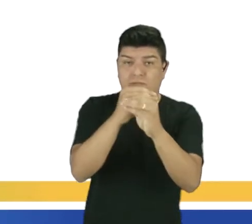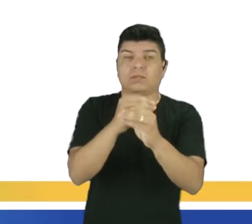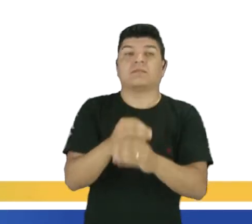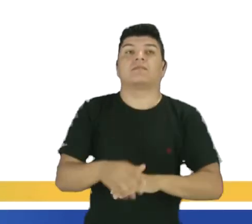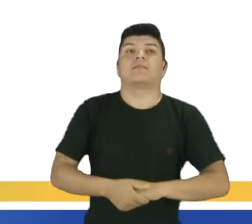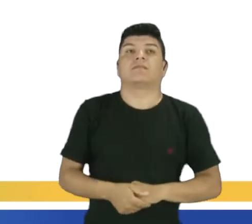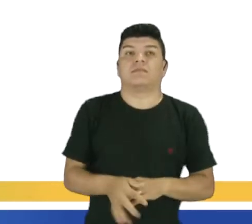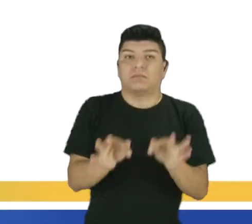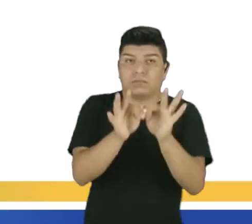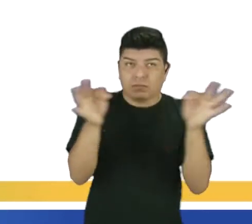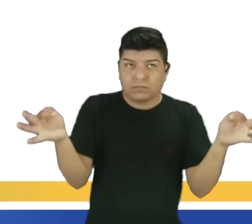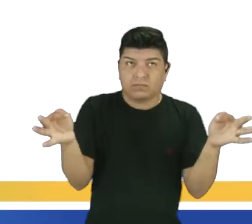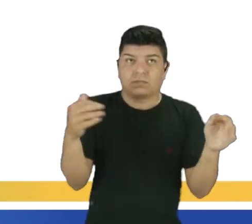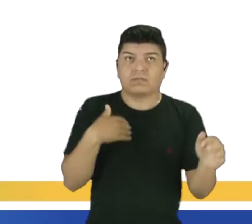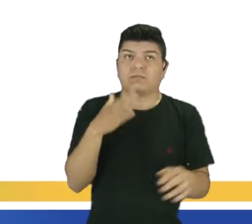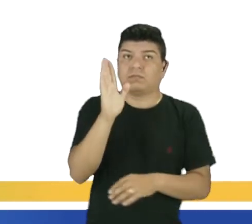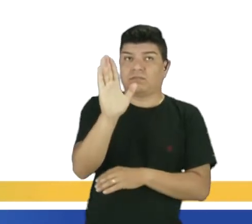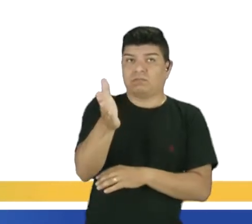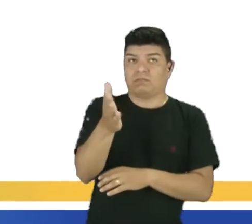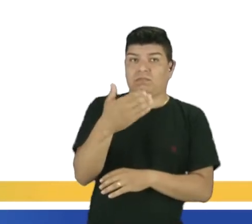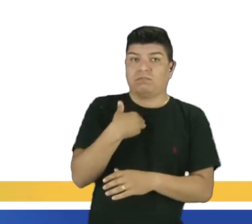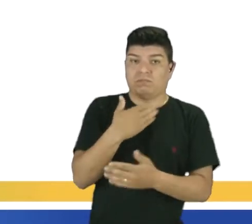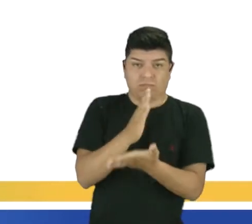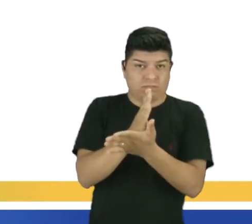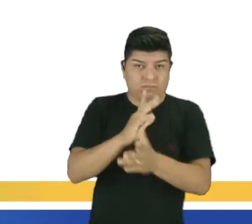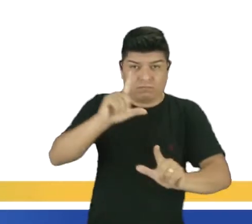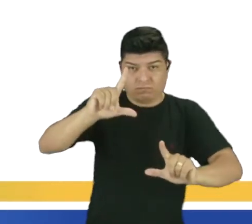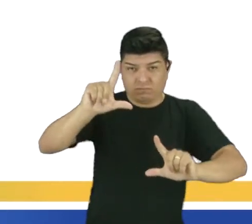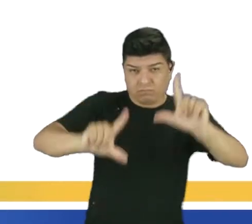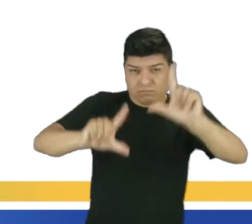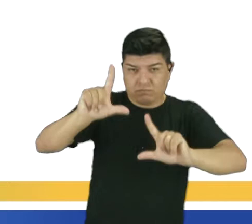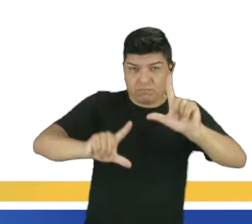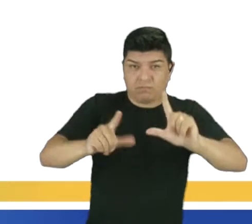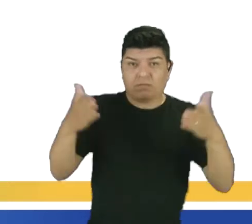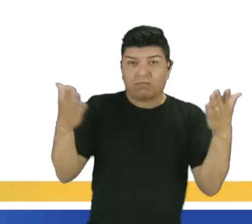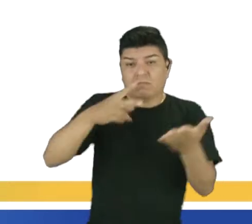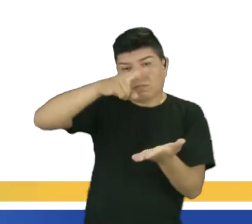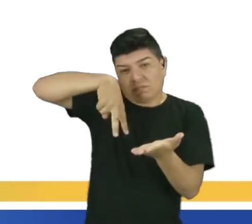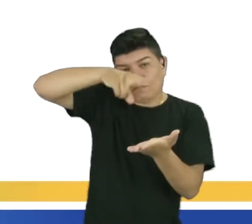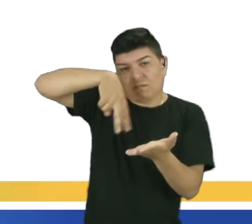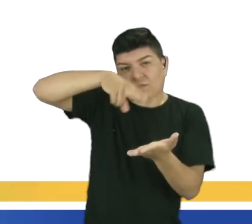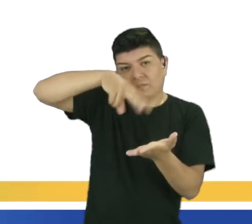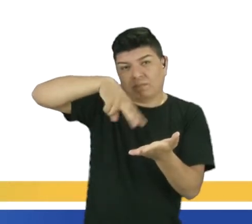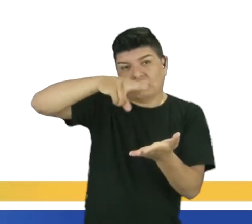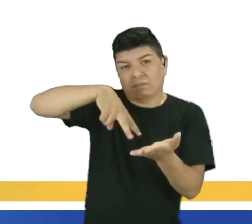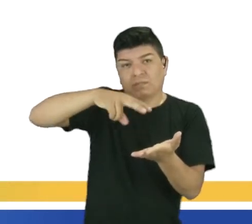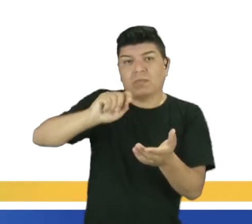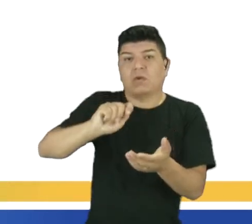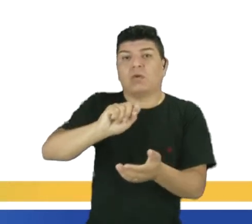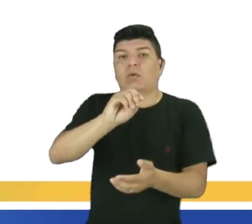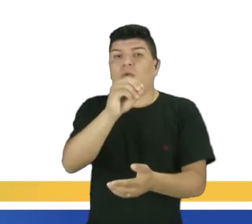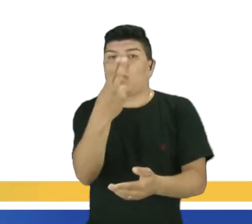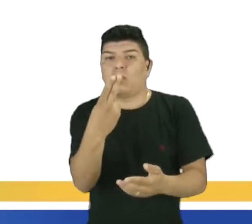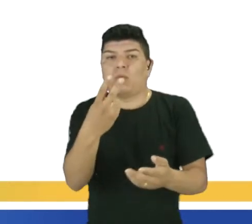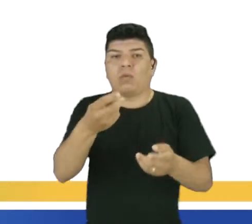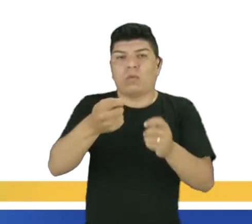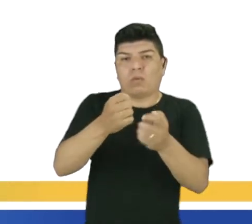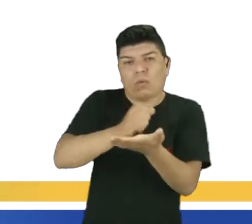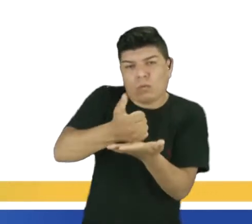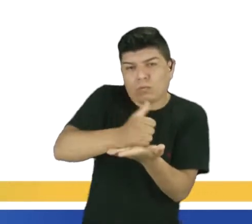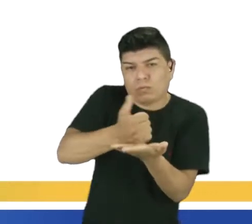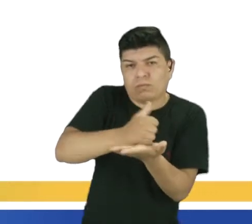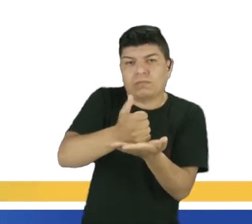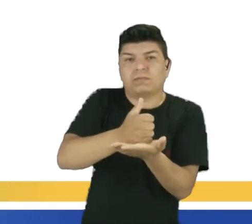frase é, já chega de televisão, leia um livro ou jogue um jogo. Essa conjunção,